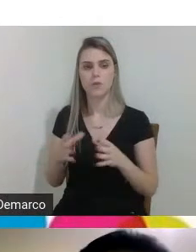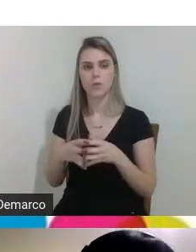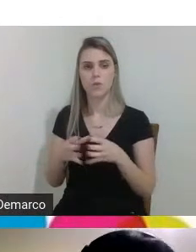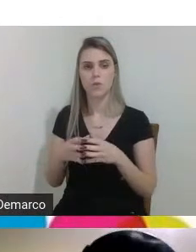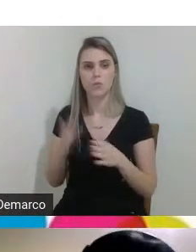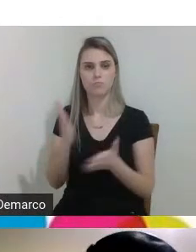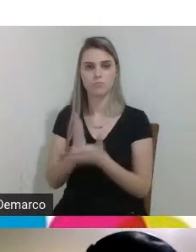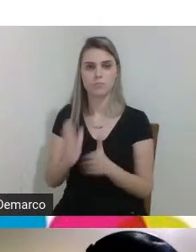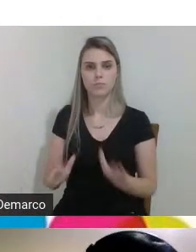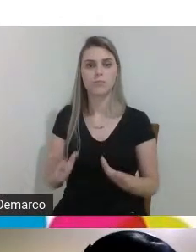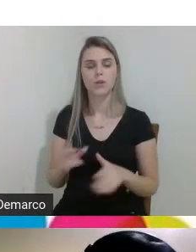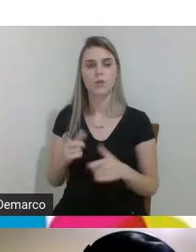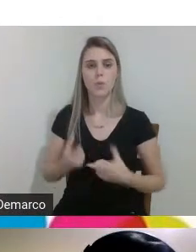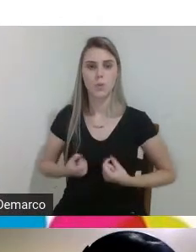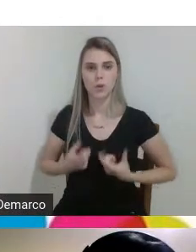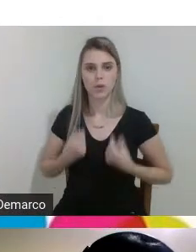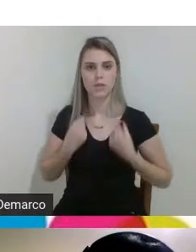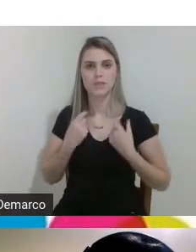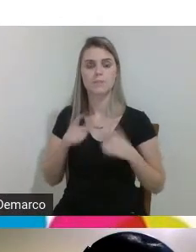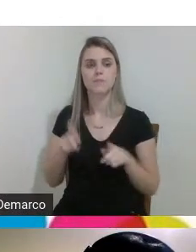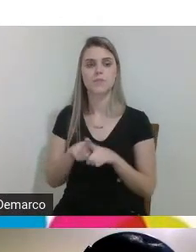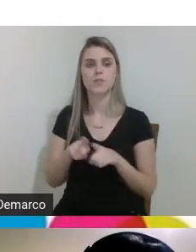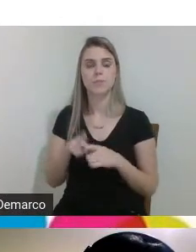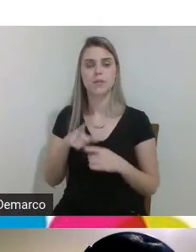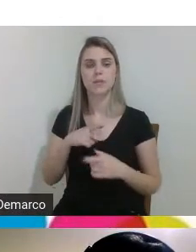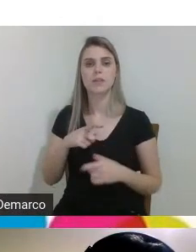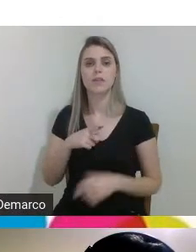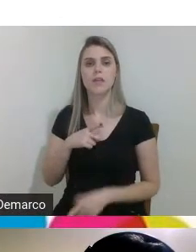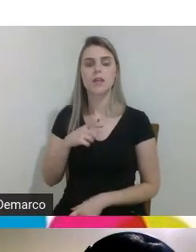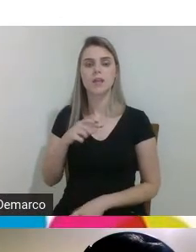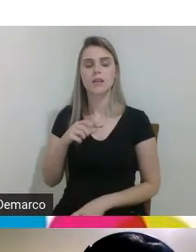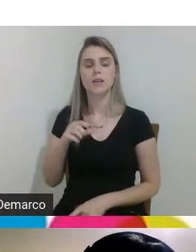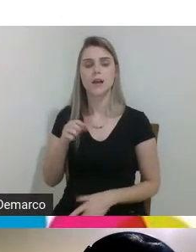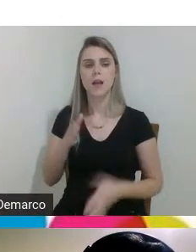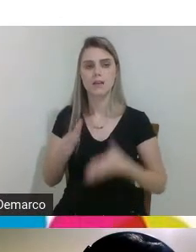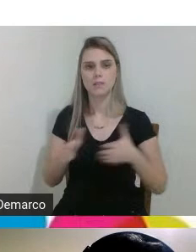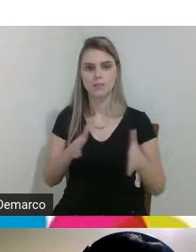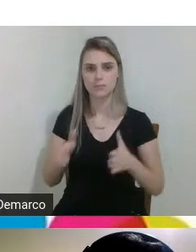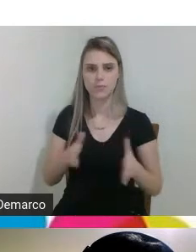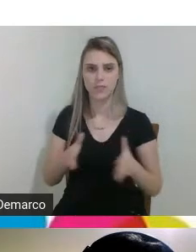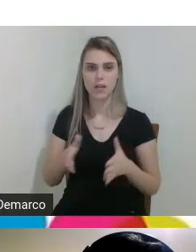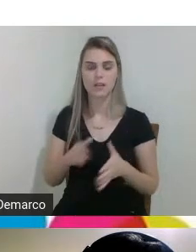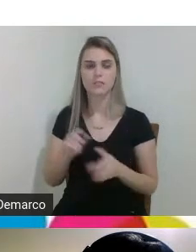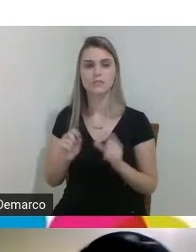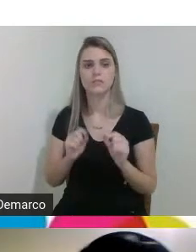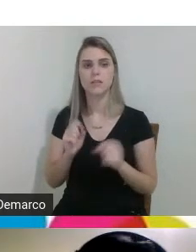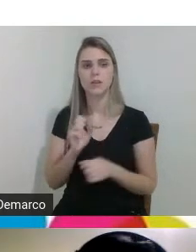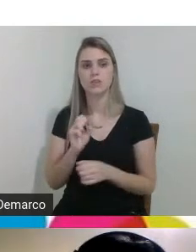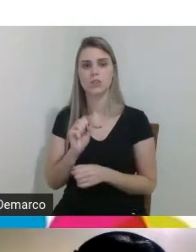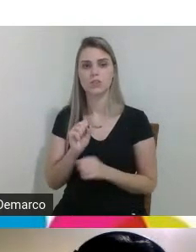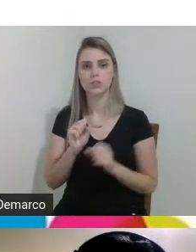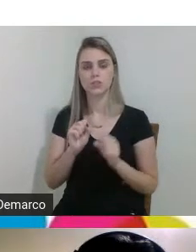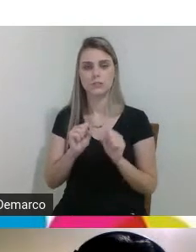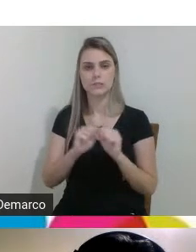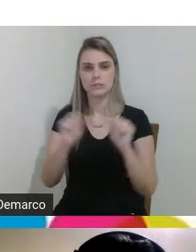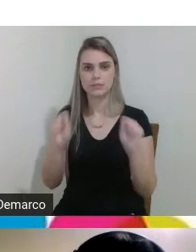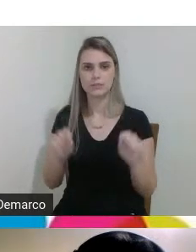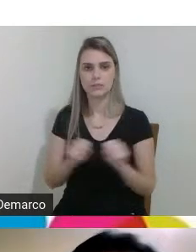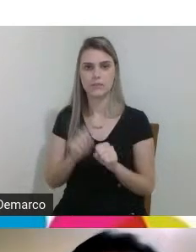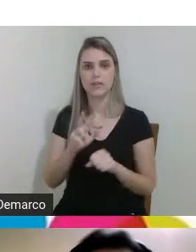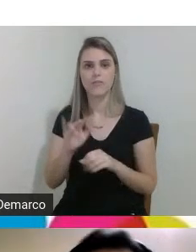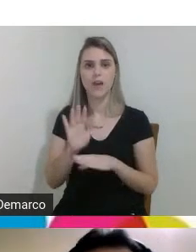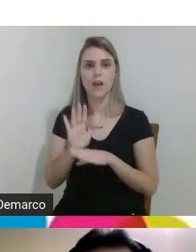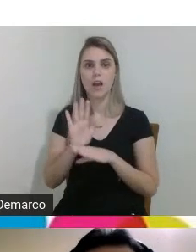temos também um manual de acessibilidade que é um é um software que visa ajudar na